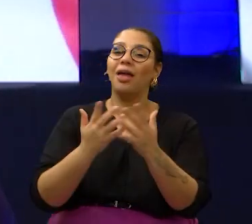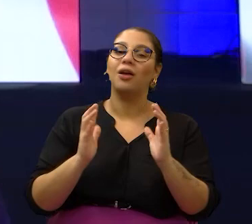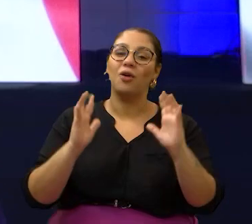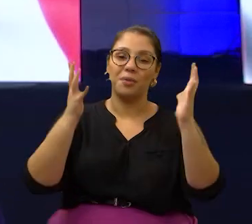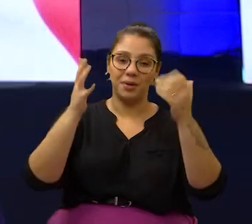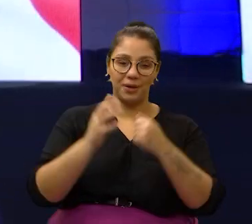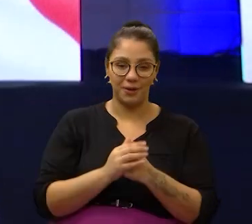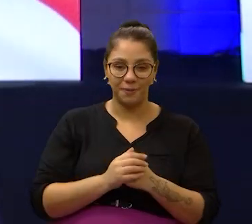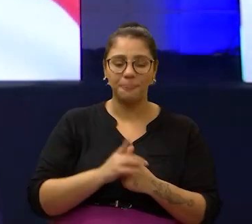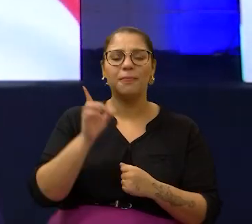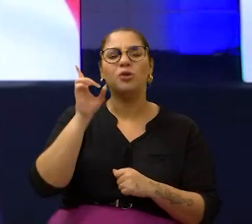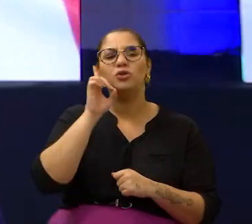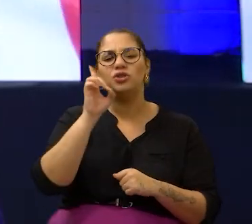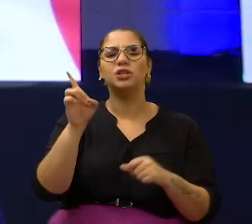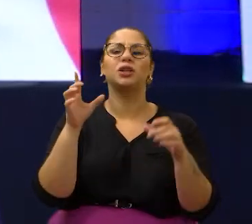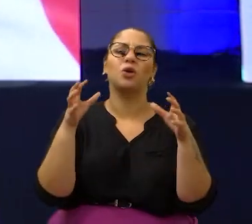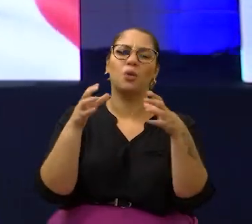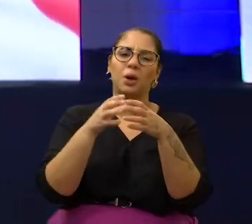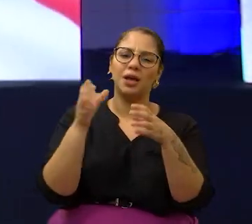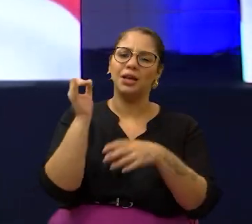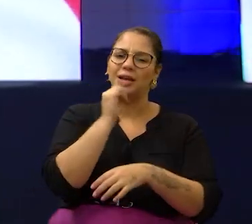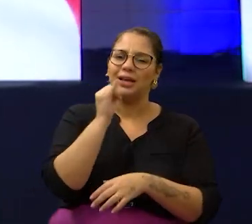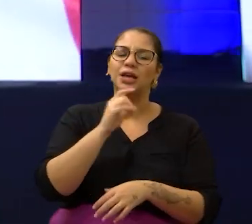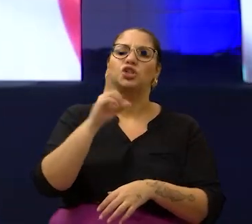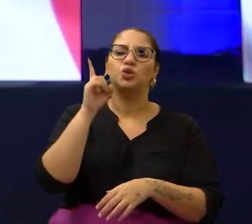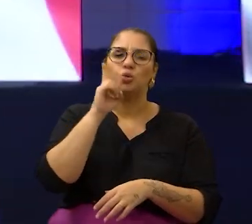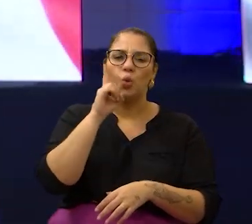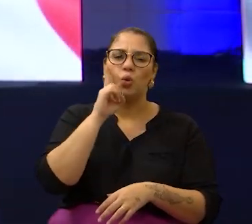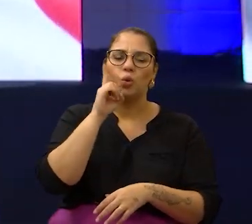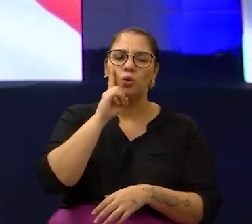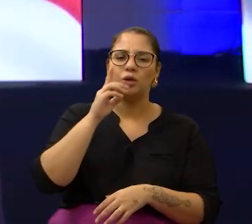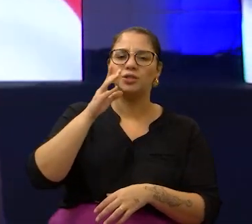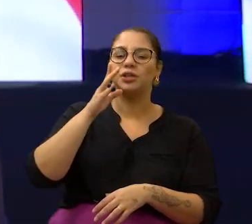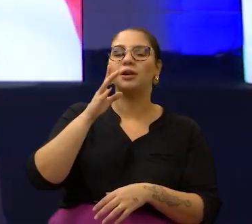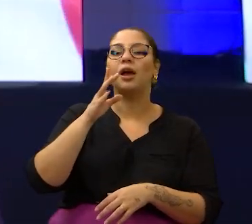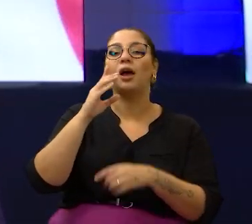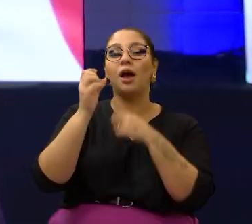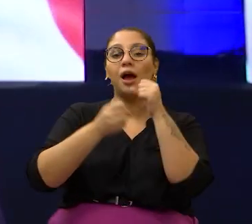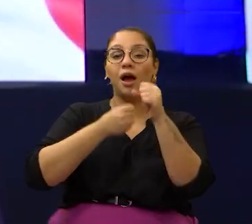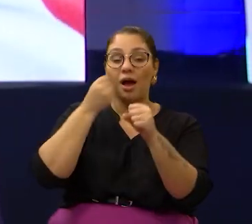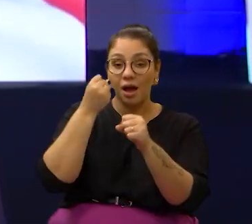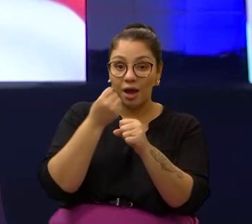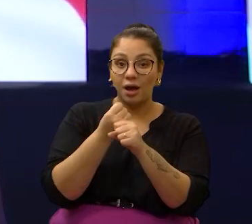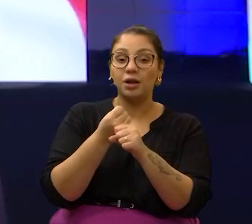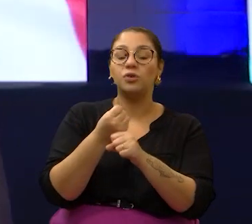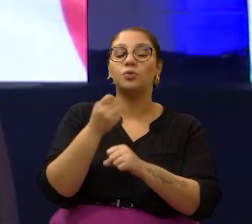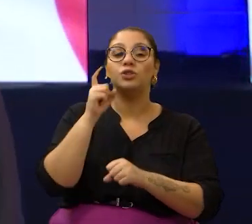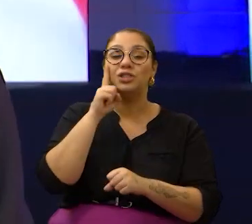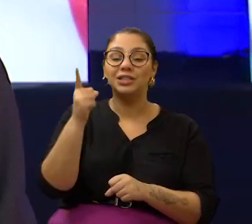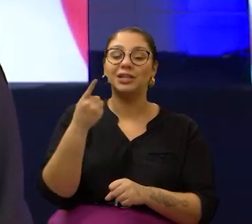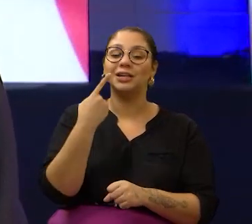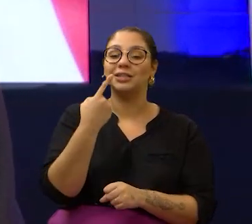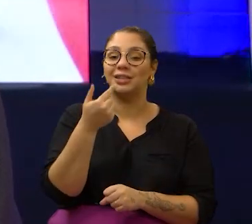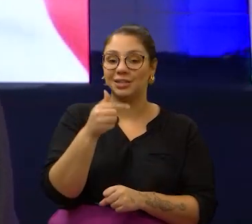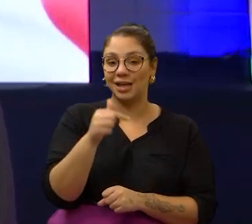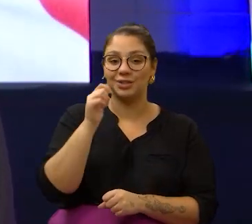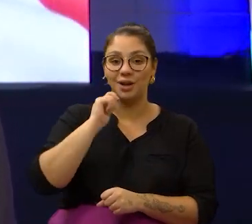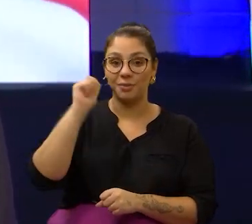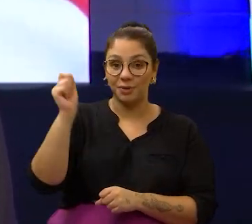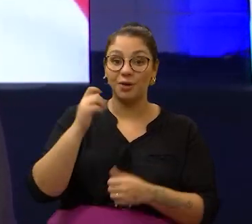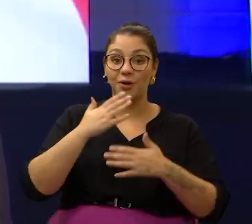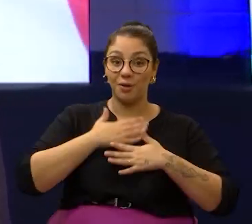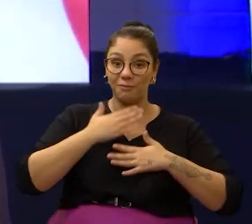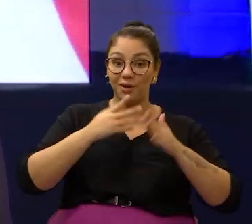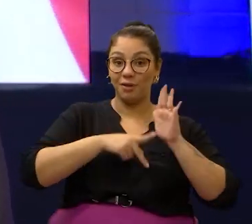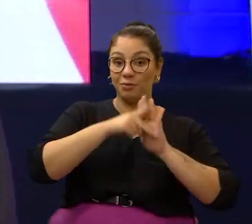Dia da Comunidade Italiana, que é celebrado todo dia 17 de abril, ele foi instituído através de uma lei de minha autoria